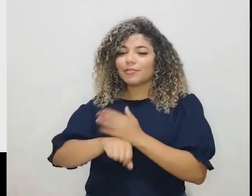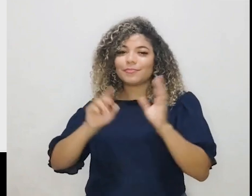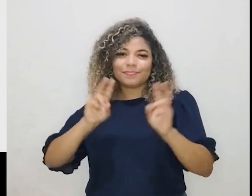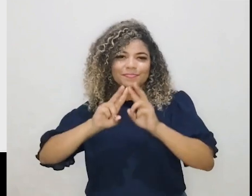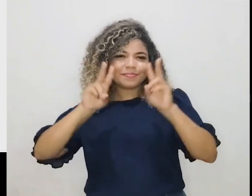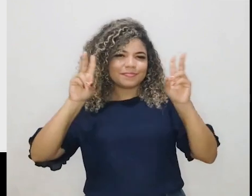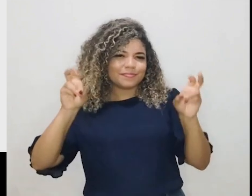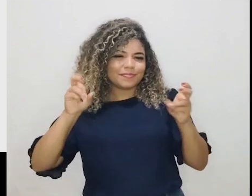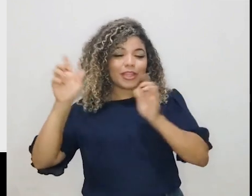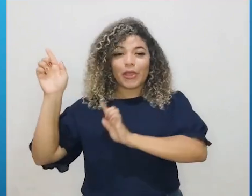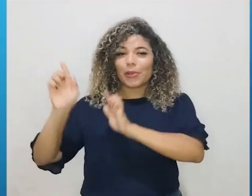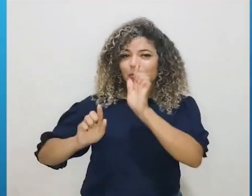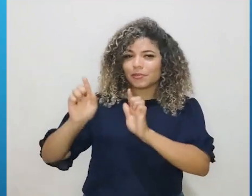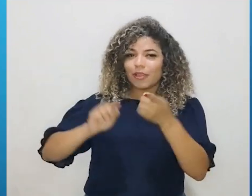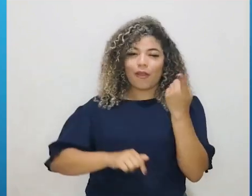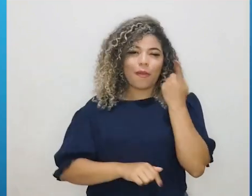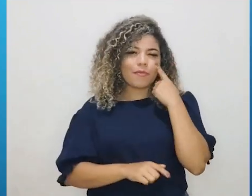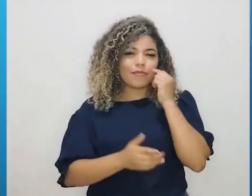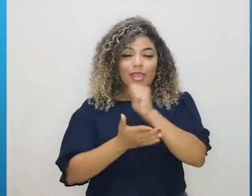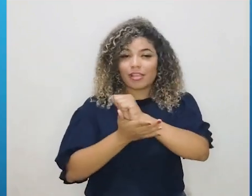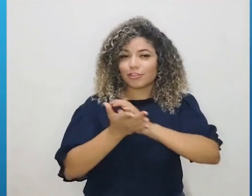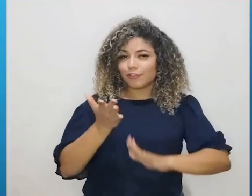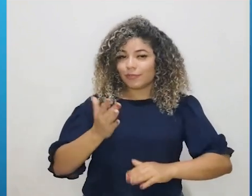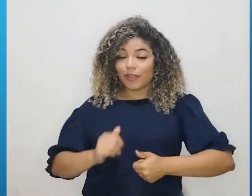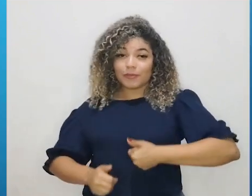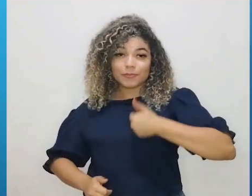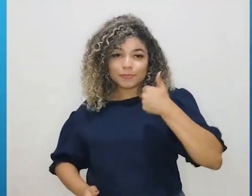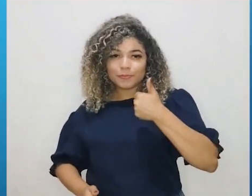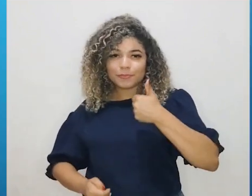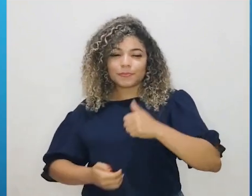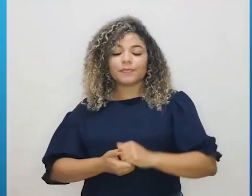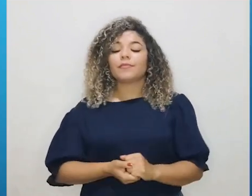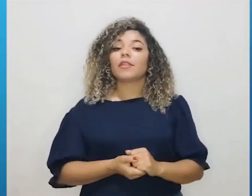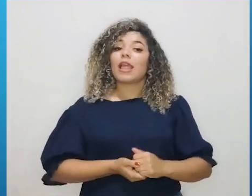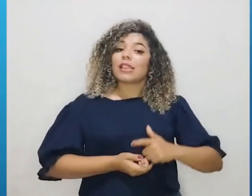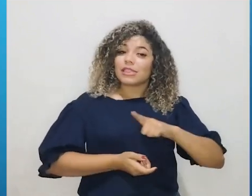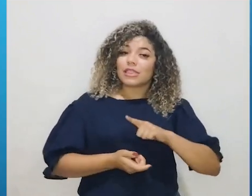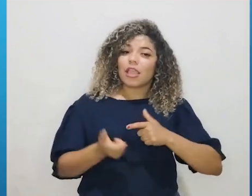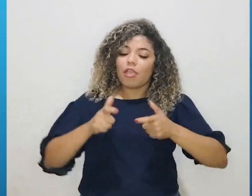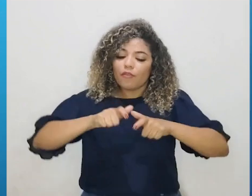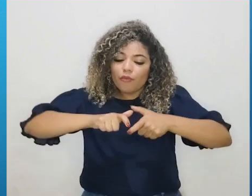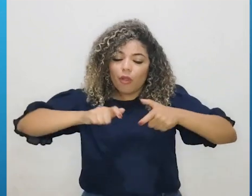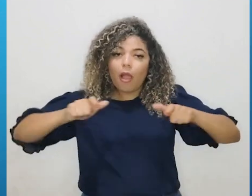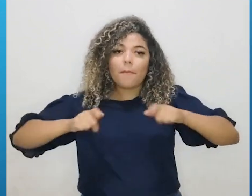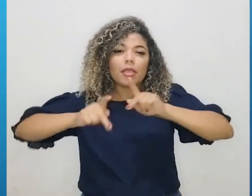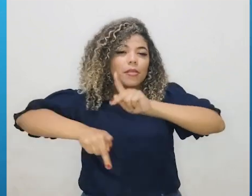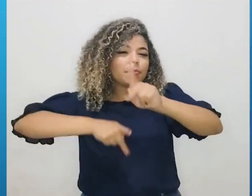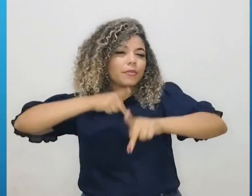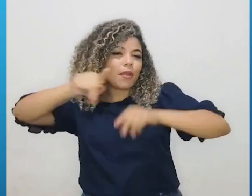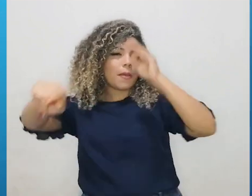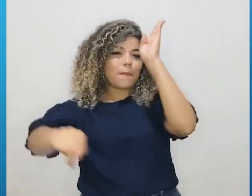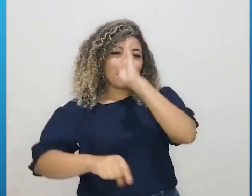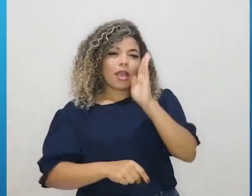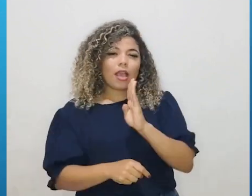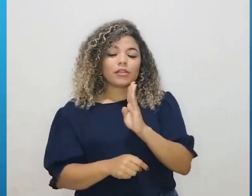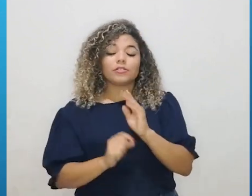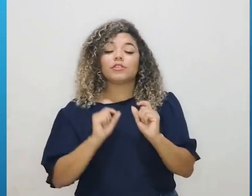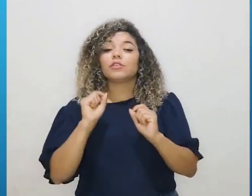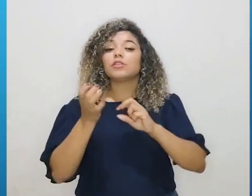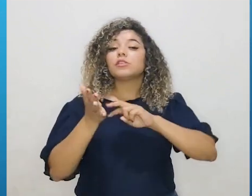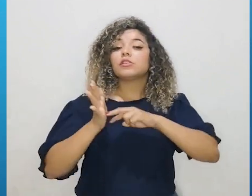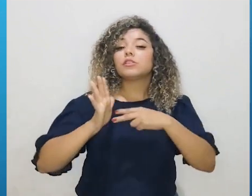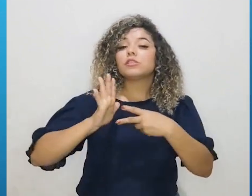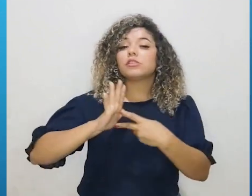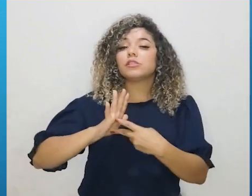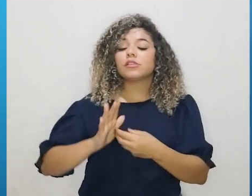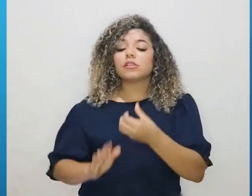esse censo. Olha só o exercício 1. Houve um aumento da população brasileira que corresponde